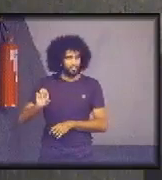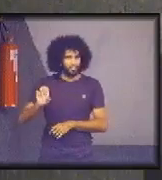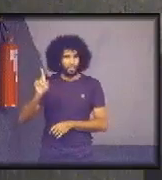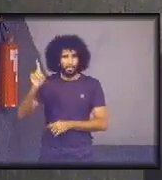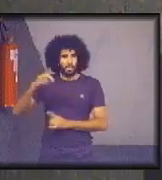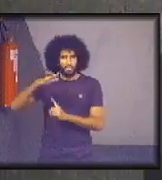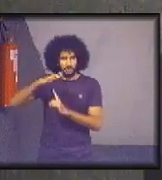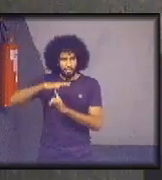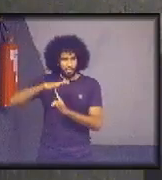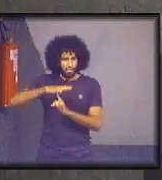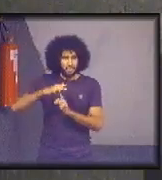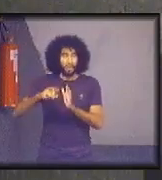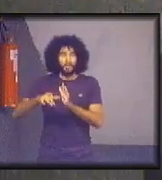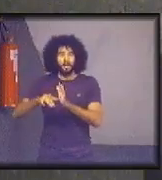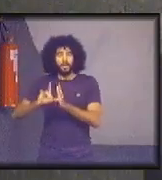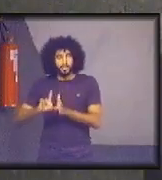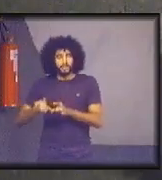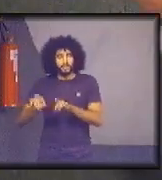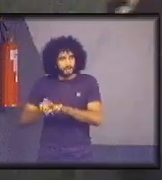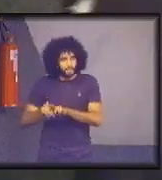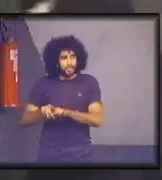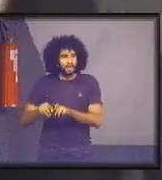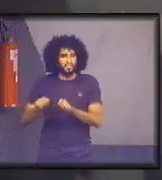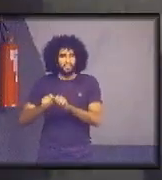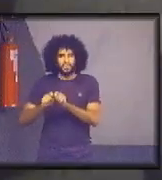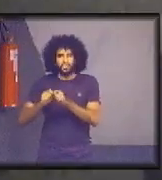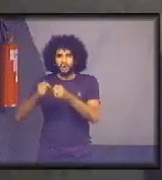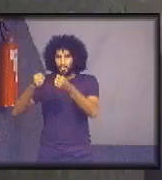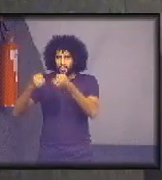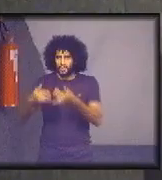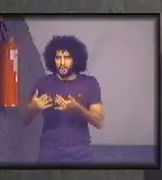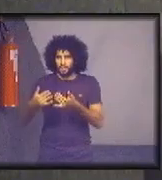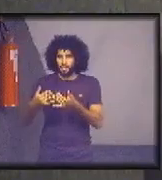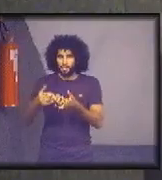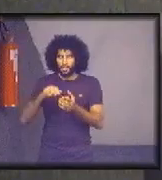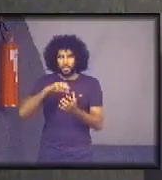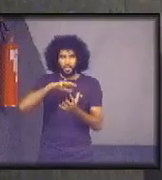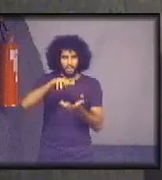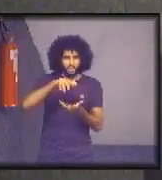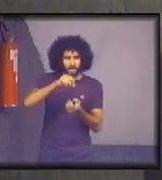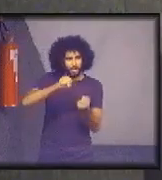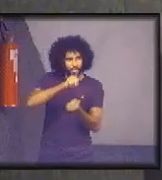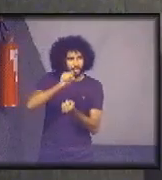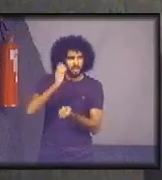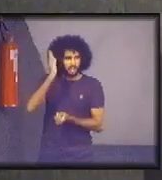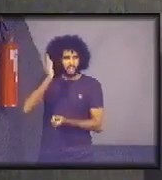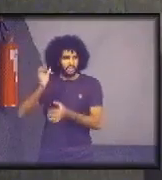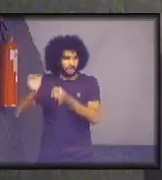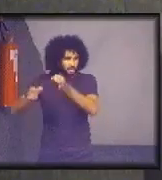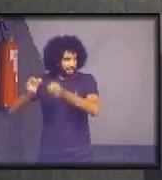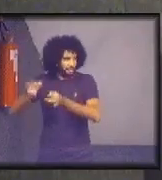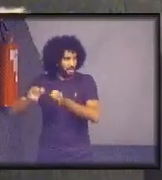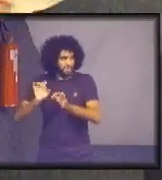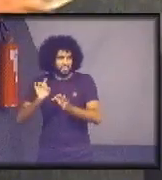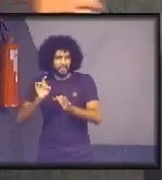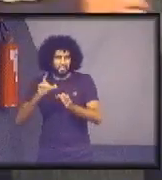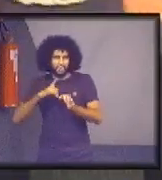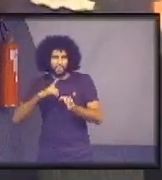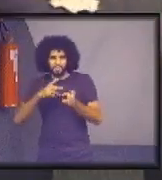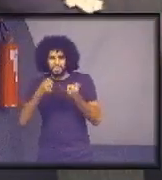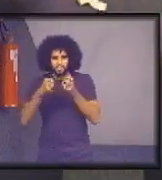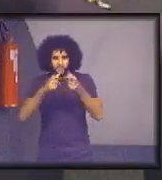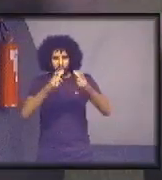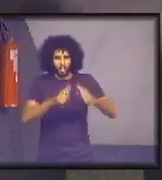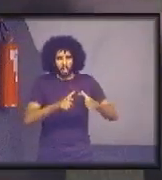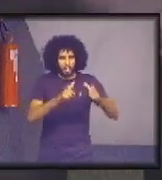Bem, antes, eu gostaria só de fazer um breve relato aqui da sustentabilidade no tribunal, só para vocês se localizarem onde